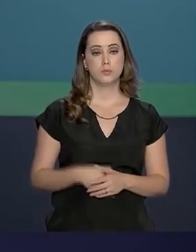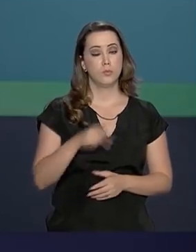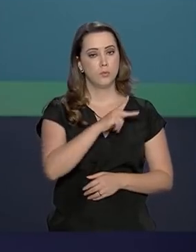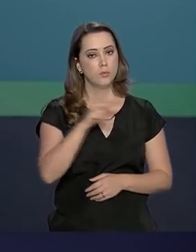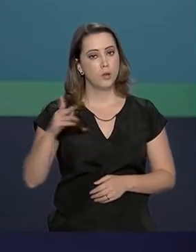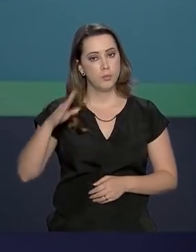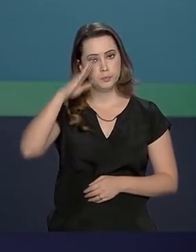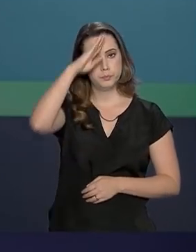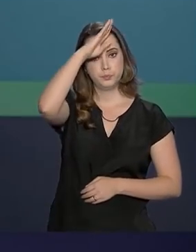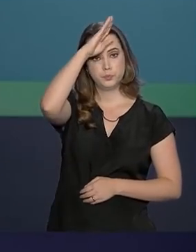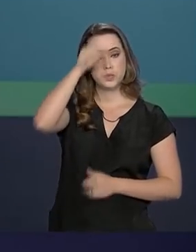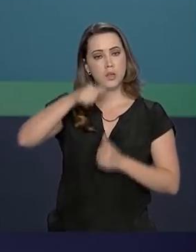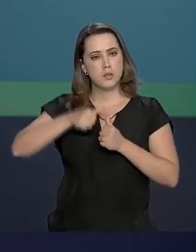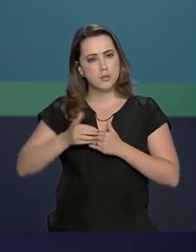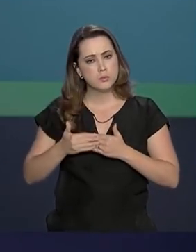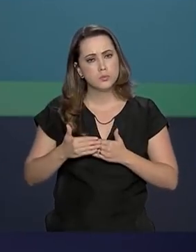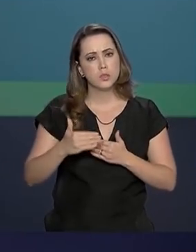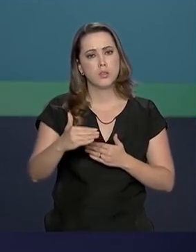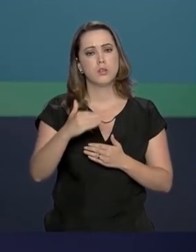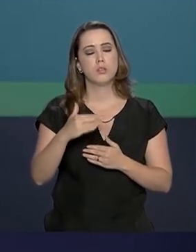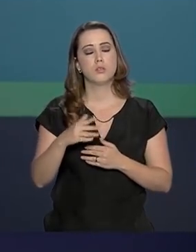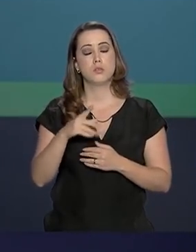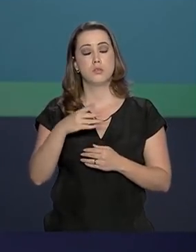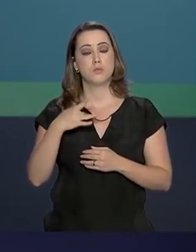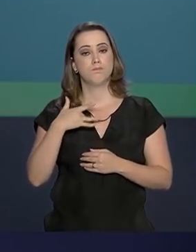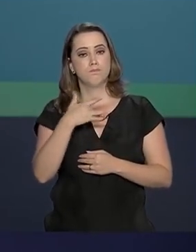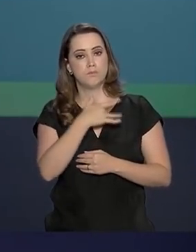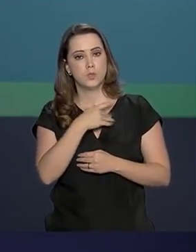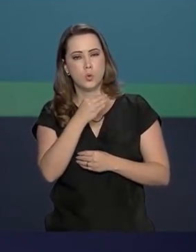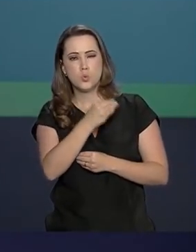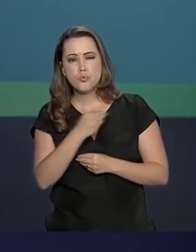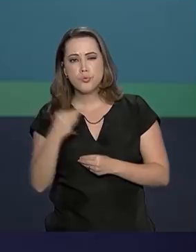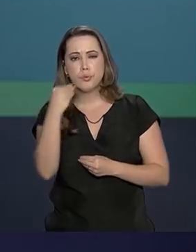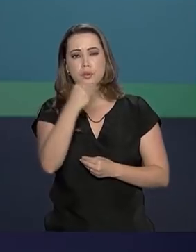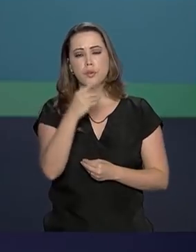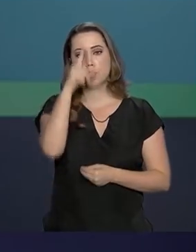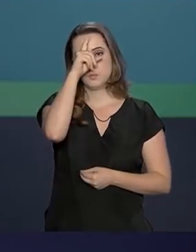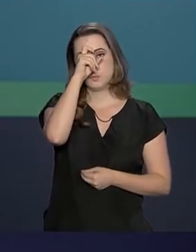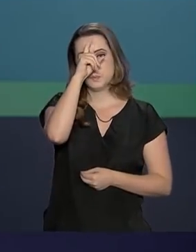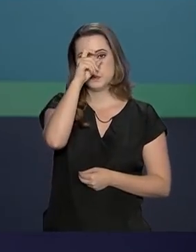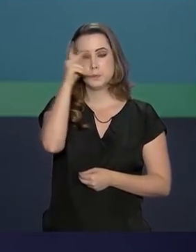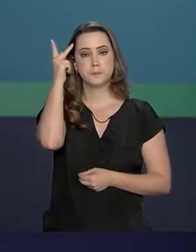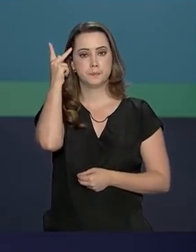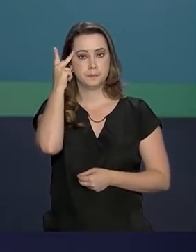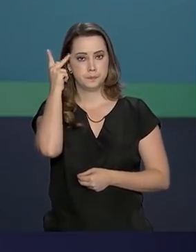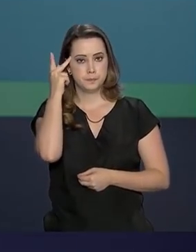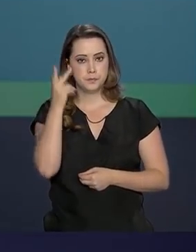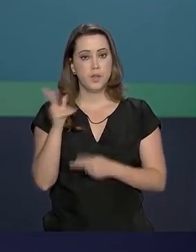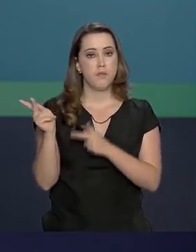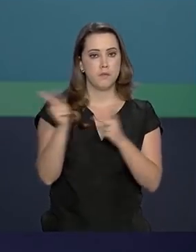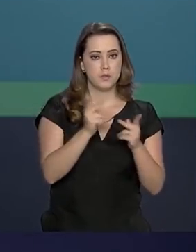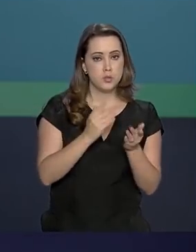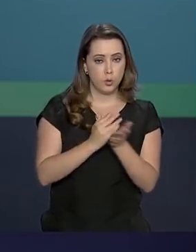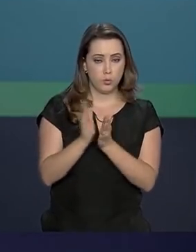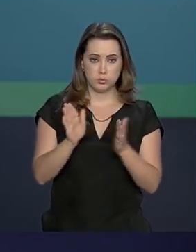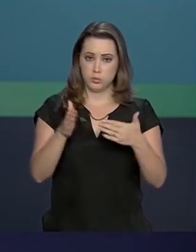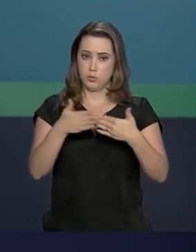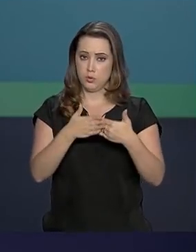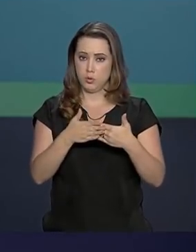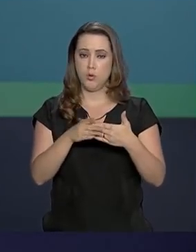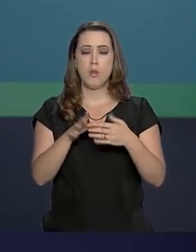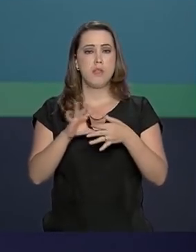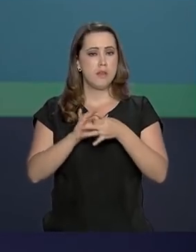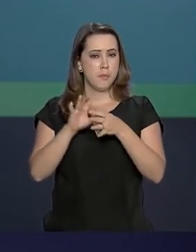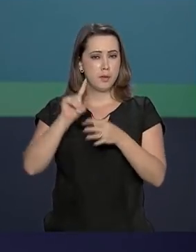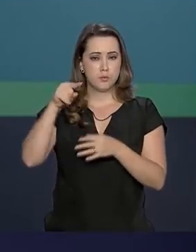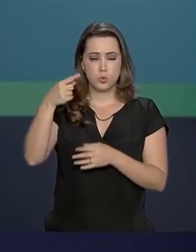Presidente Jair Bolsonaro segue em recuperação no Hospital Albert Einstein em São Paulo. Visitas continuam restritas e previsão de alta é para